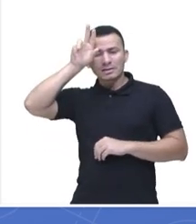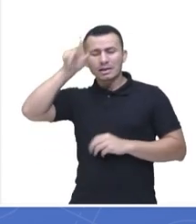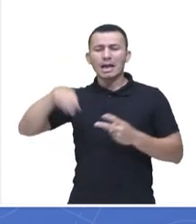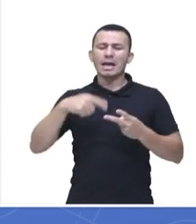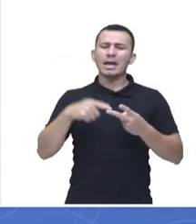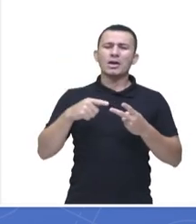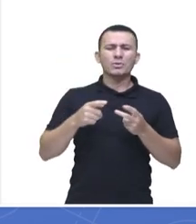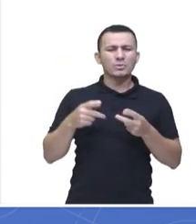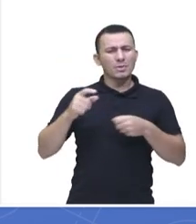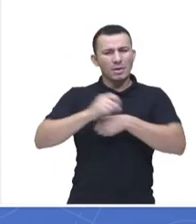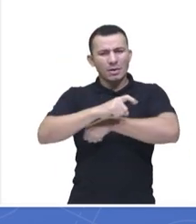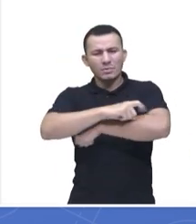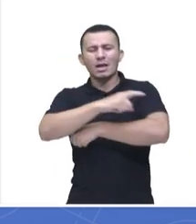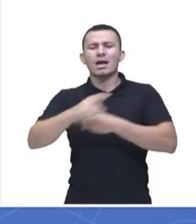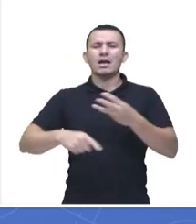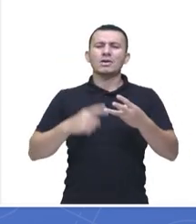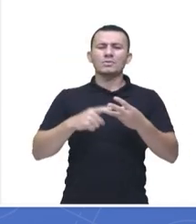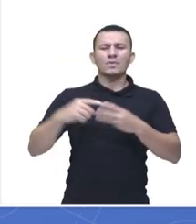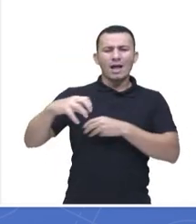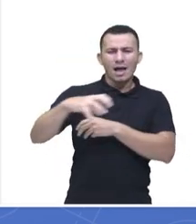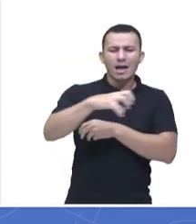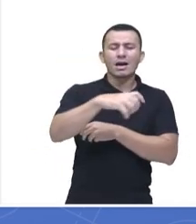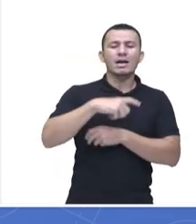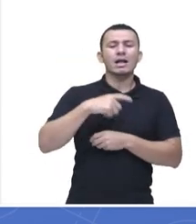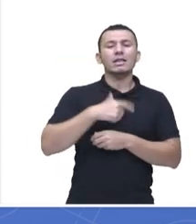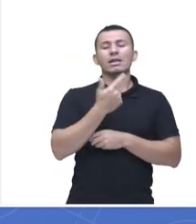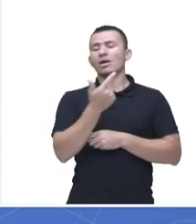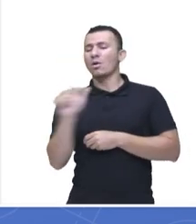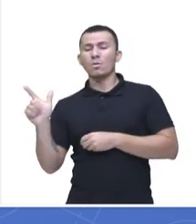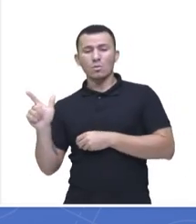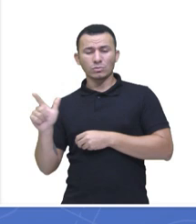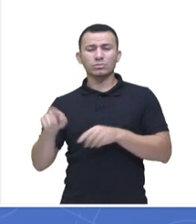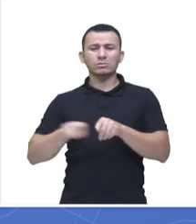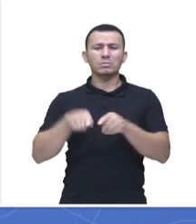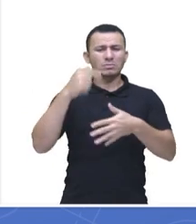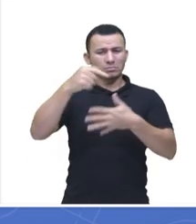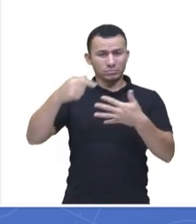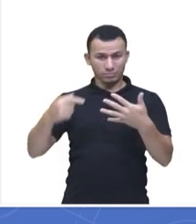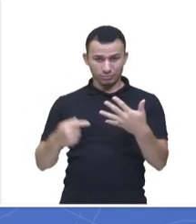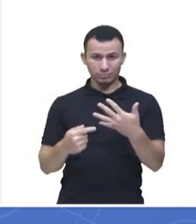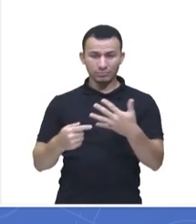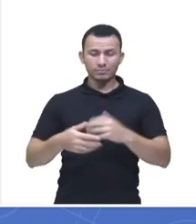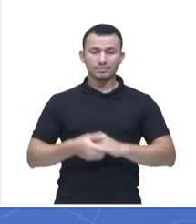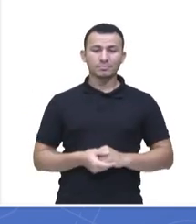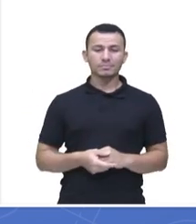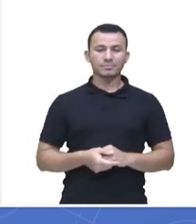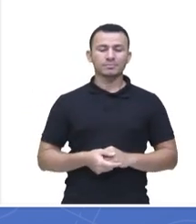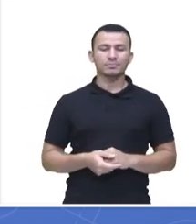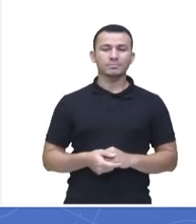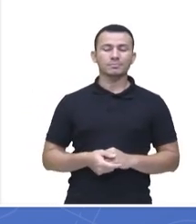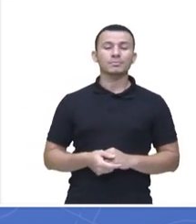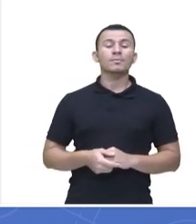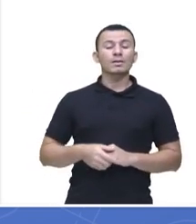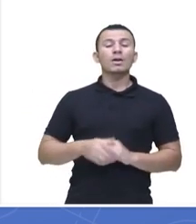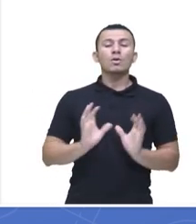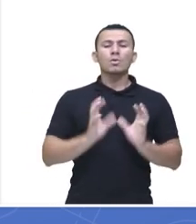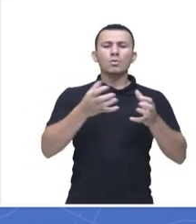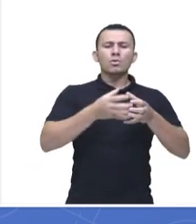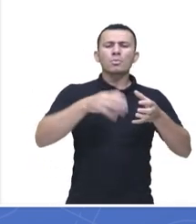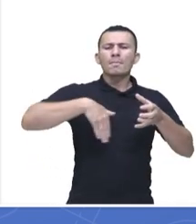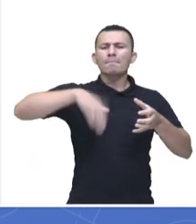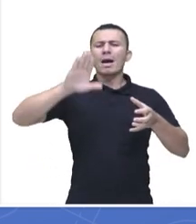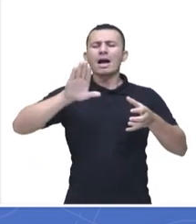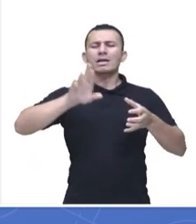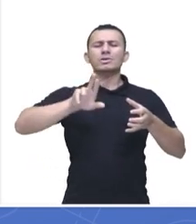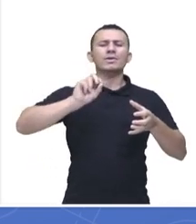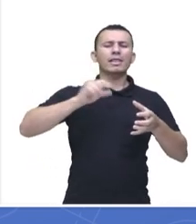crustáceos, os aracnídeos, mas a gente também tem os diplópodes e os quilópodes, tá? Então, o mais diverso dos grupos é o